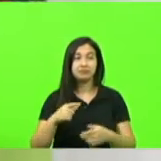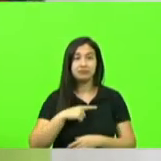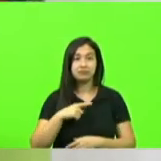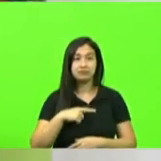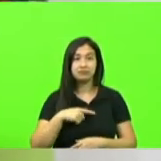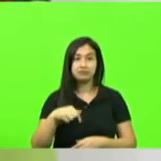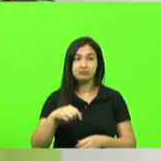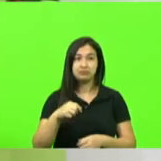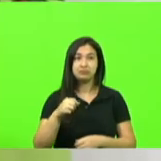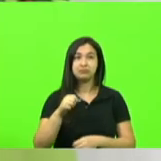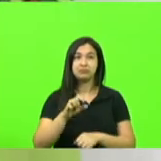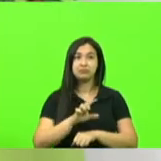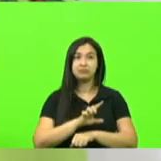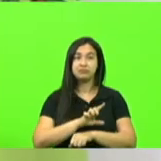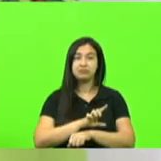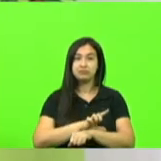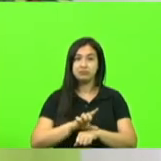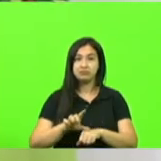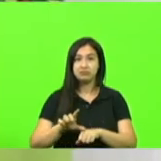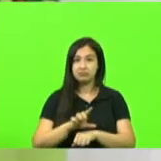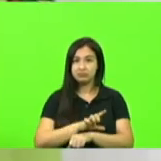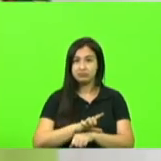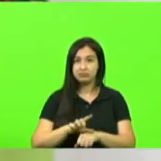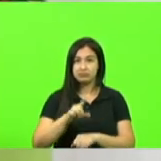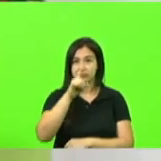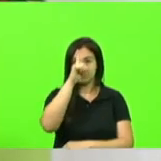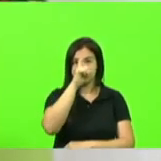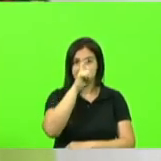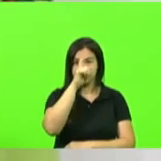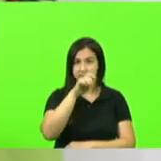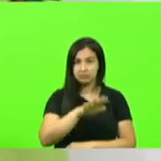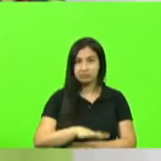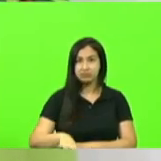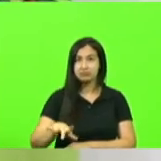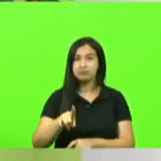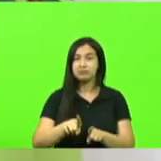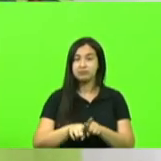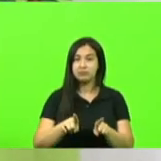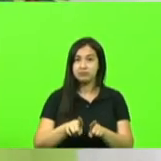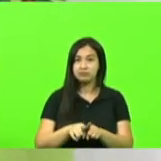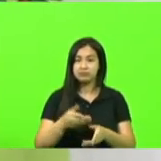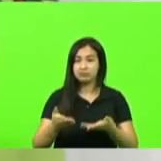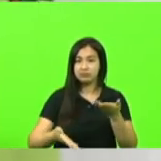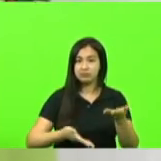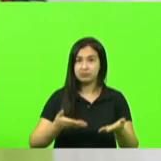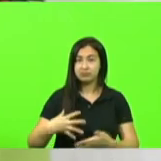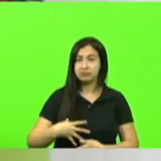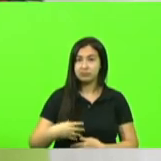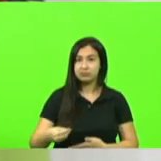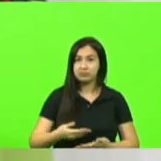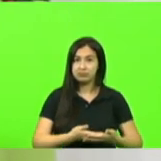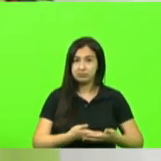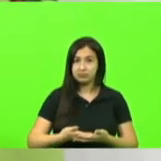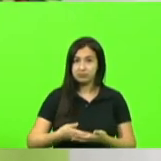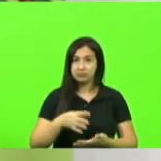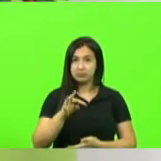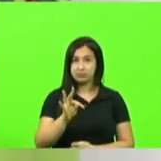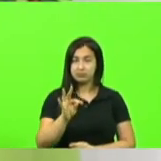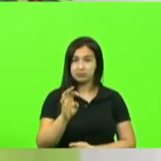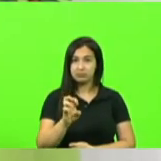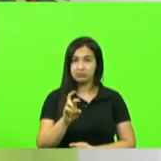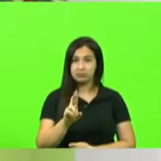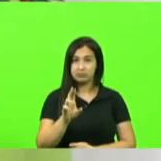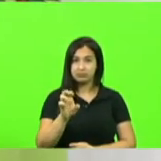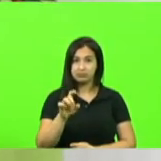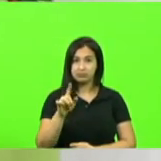Lages hospital geral e maternidade Tereza Ramos constantemente há